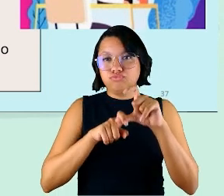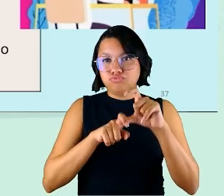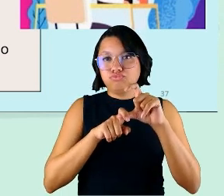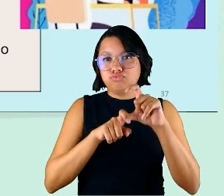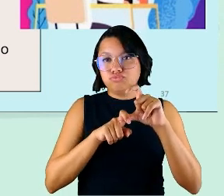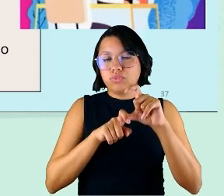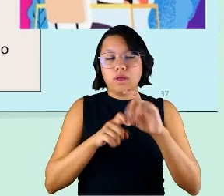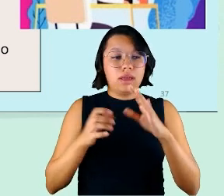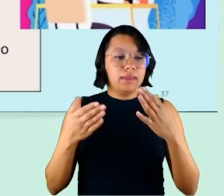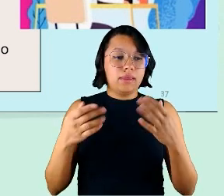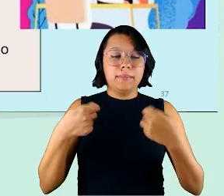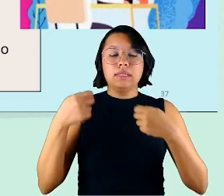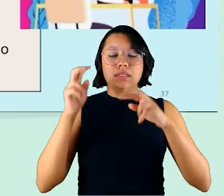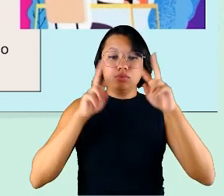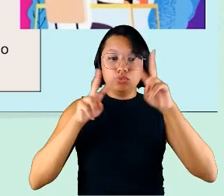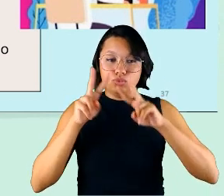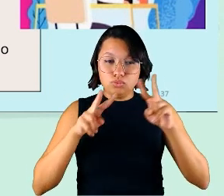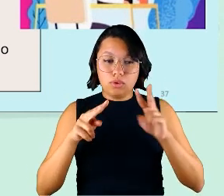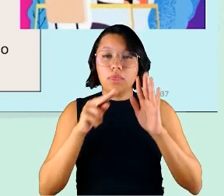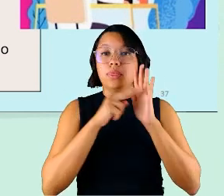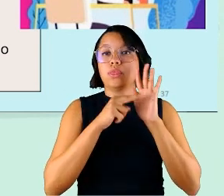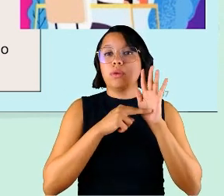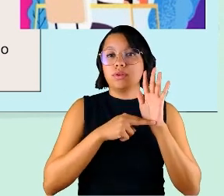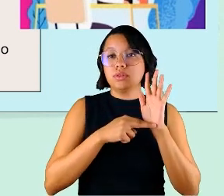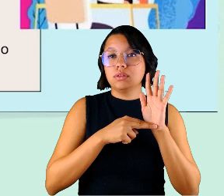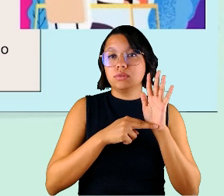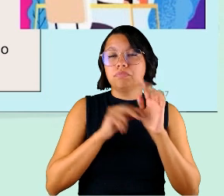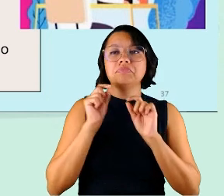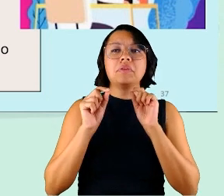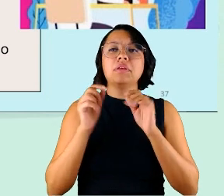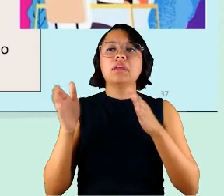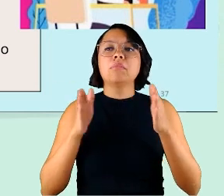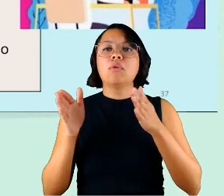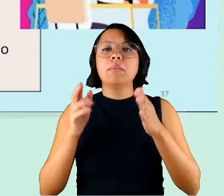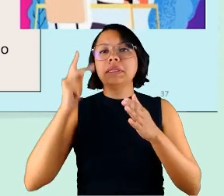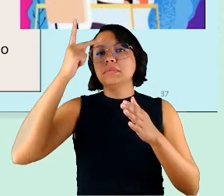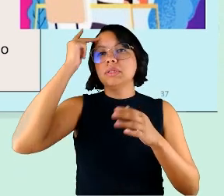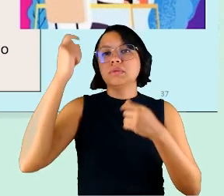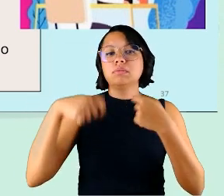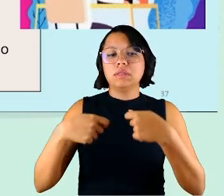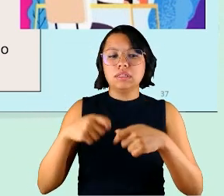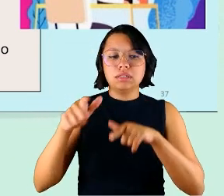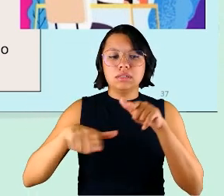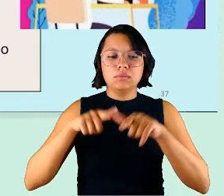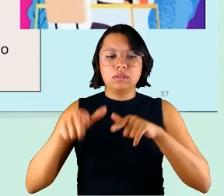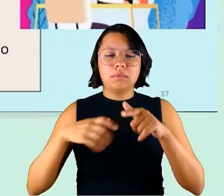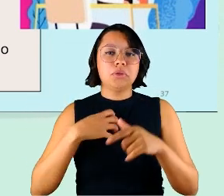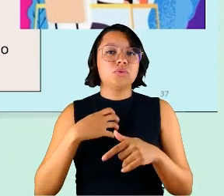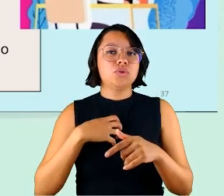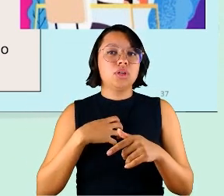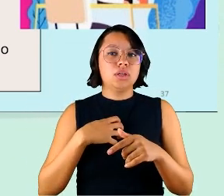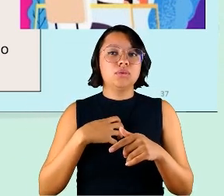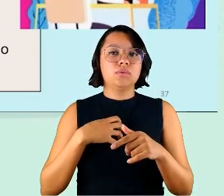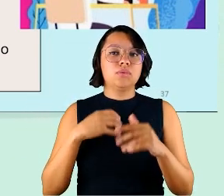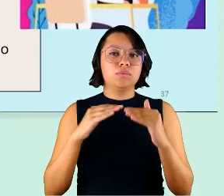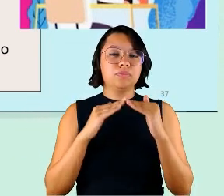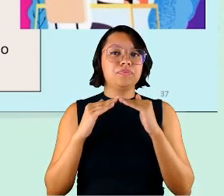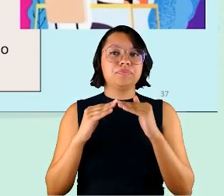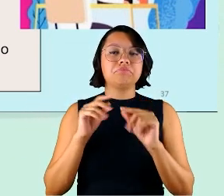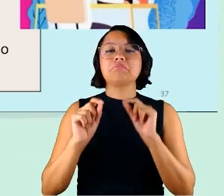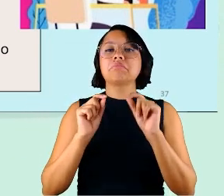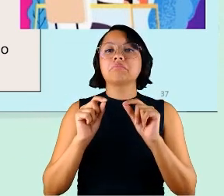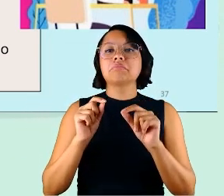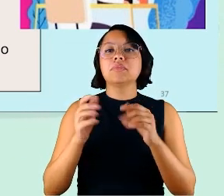tudo isso precisa ser normatizado que momentos as pessoas precisam trabalhar de modo síncrono e que